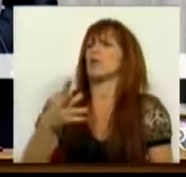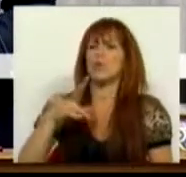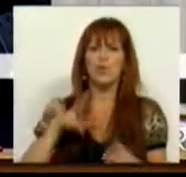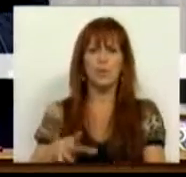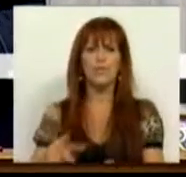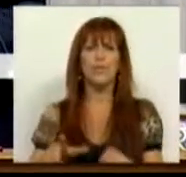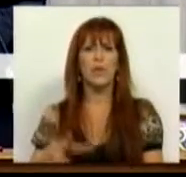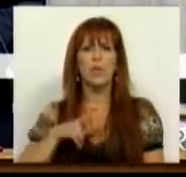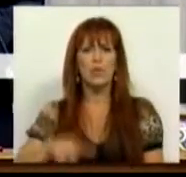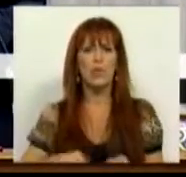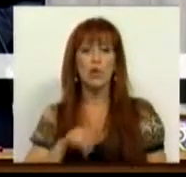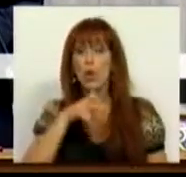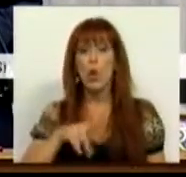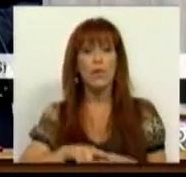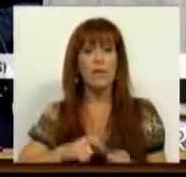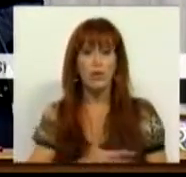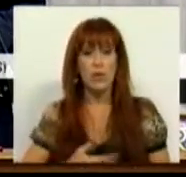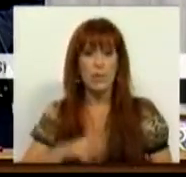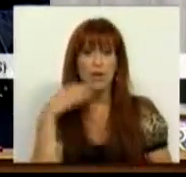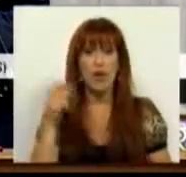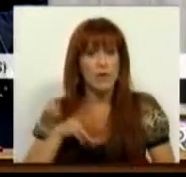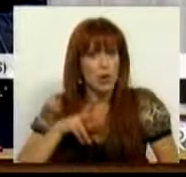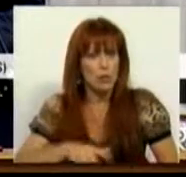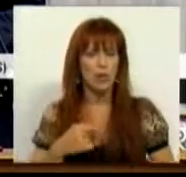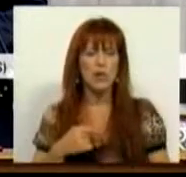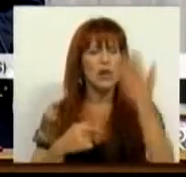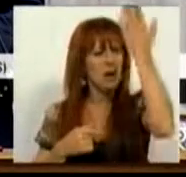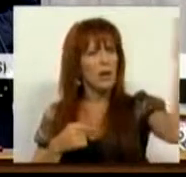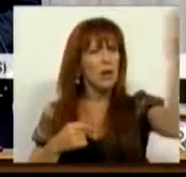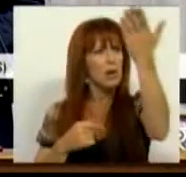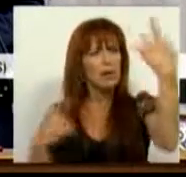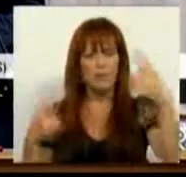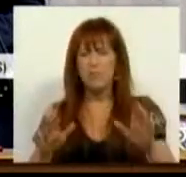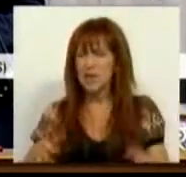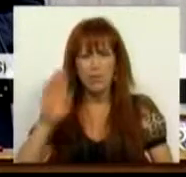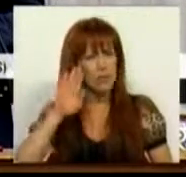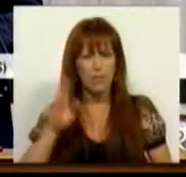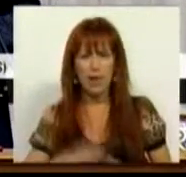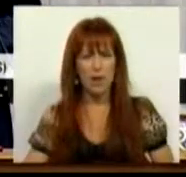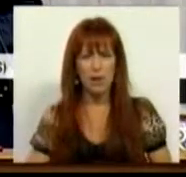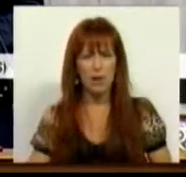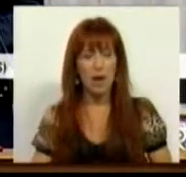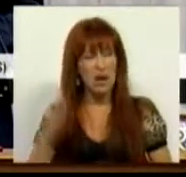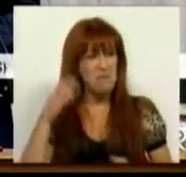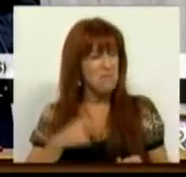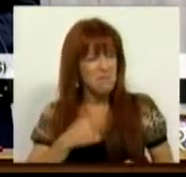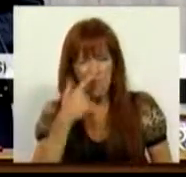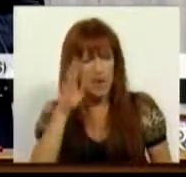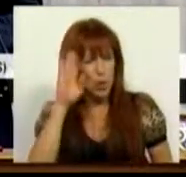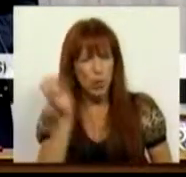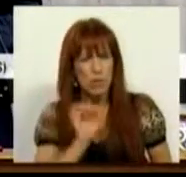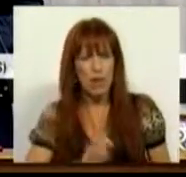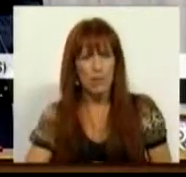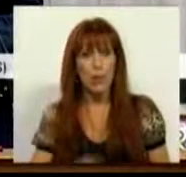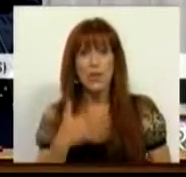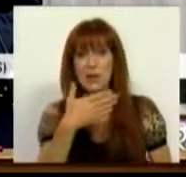o flagelo que é o desemprego jovem em Portugal, Sr. Ministro. Vossas Excelências têm que saber, porque parece que não sabem, que